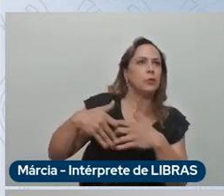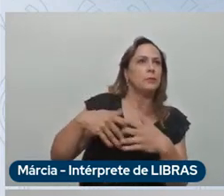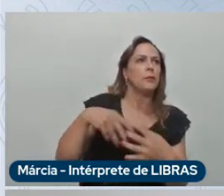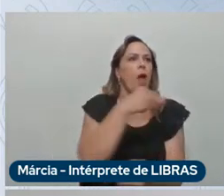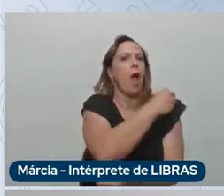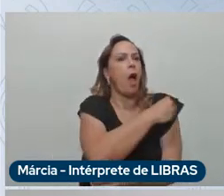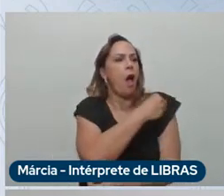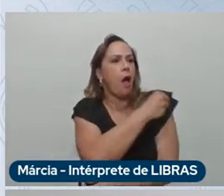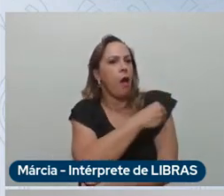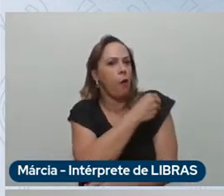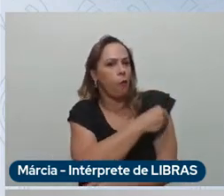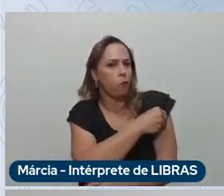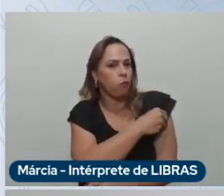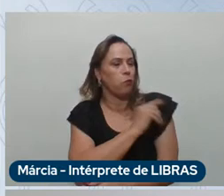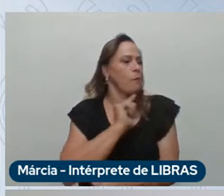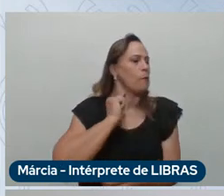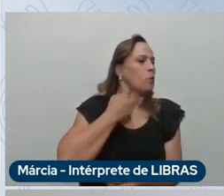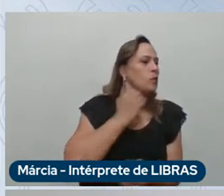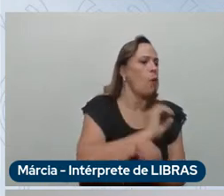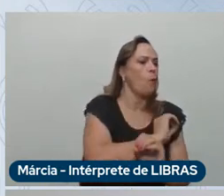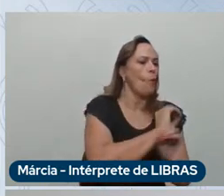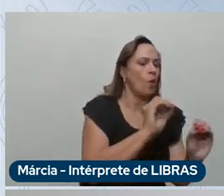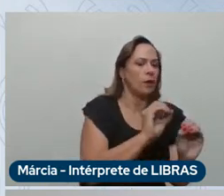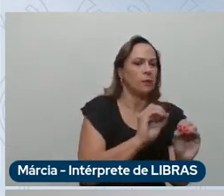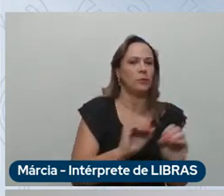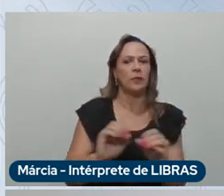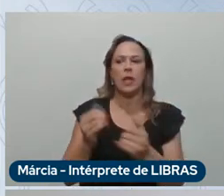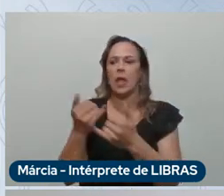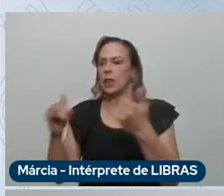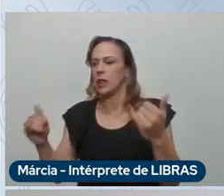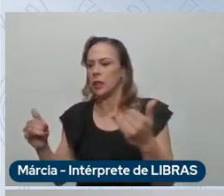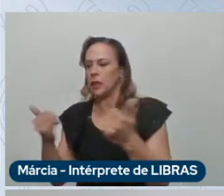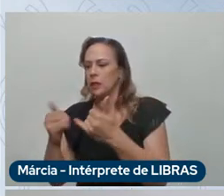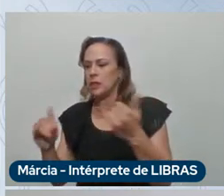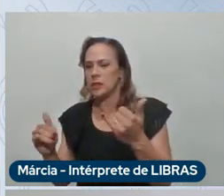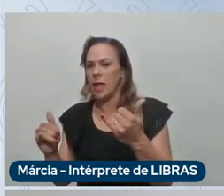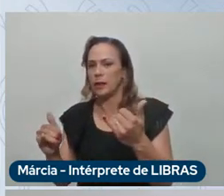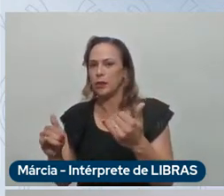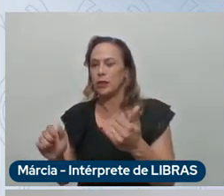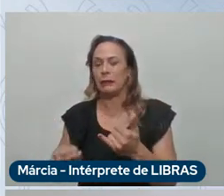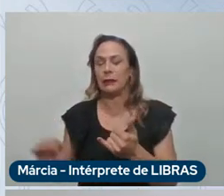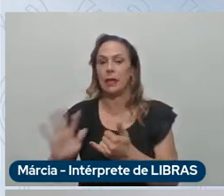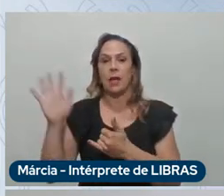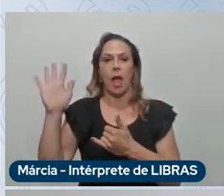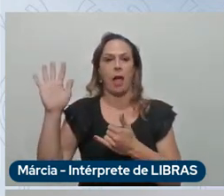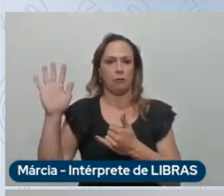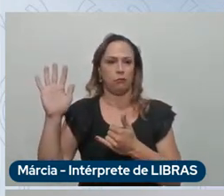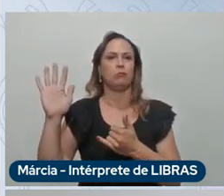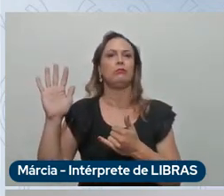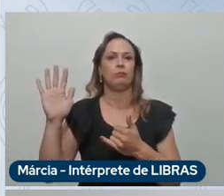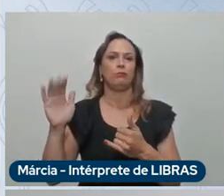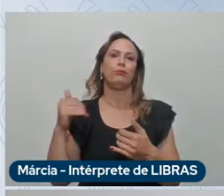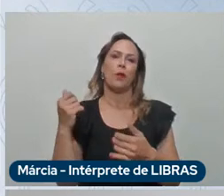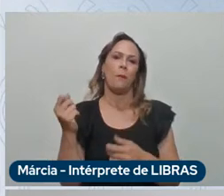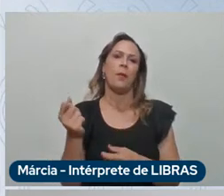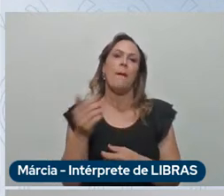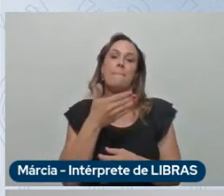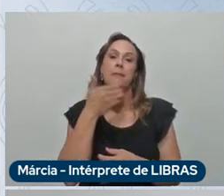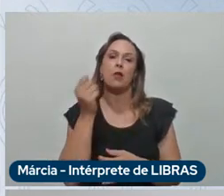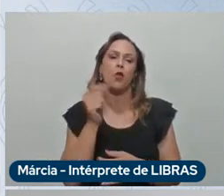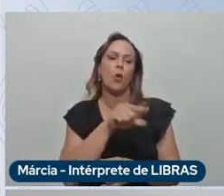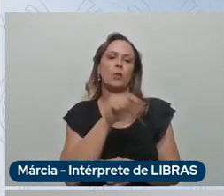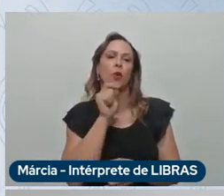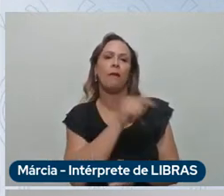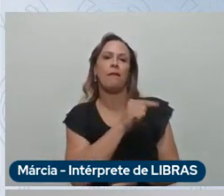elétricas e custa muito muito menos então por isso o Brasil chegará um pouco depois mas chega e chega numa condição